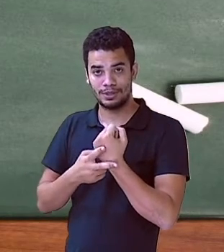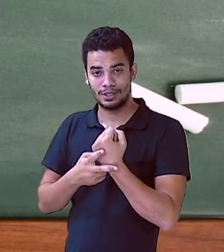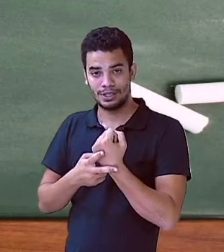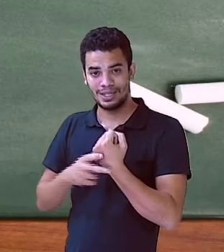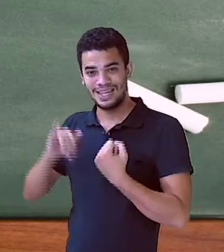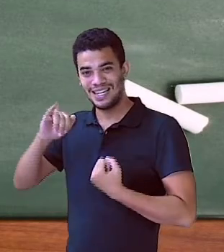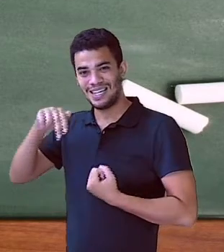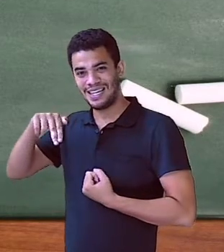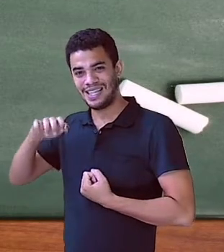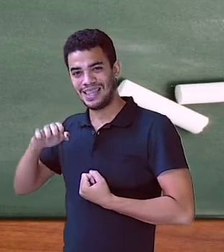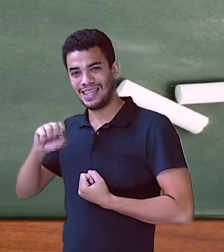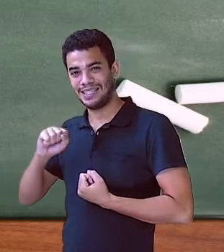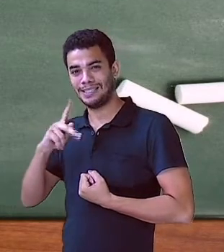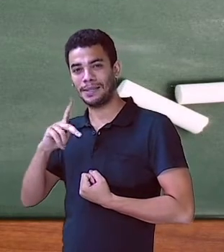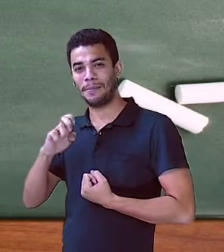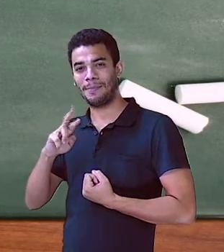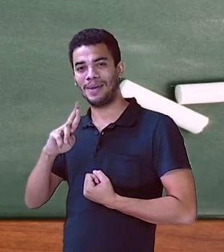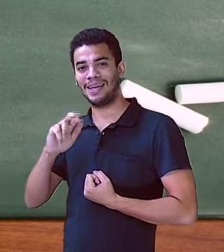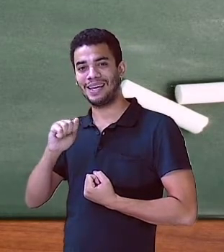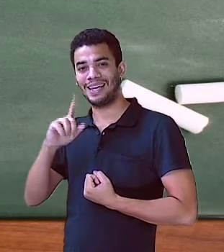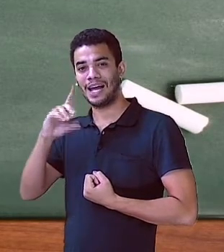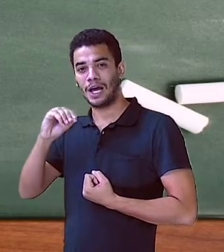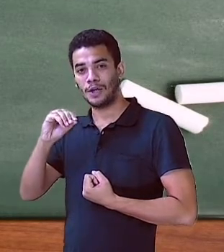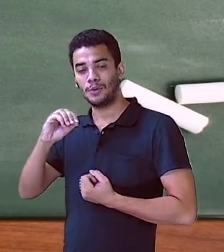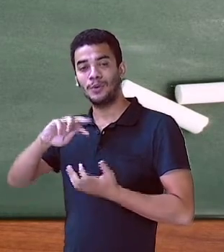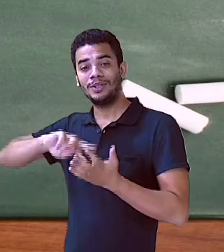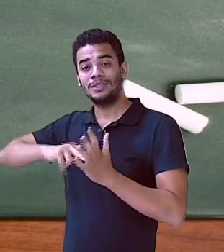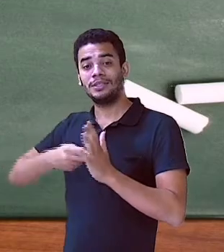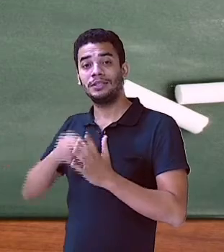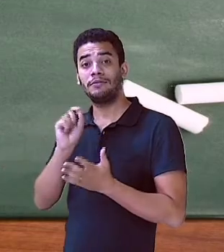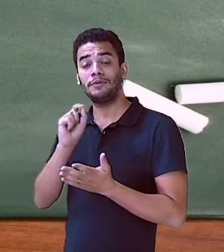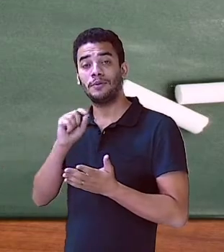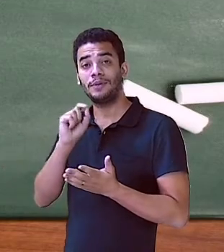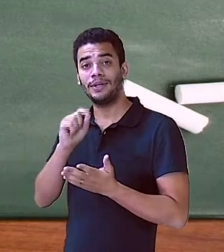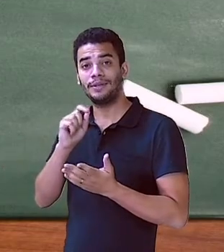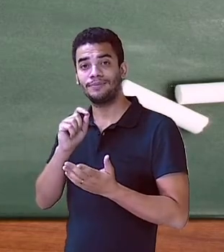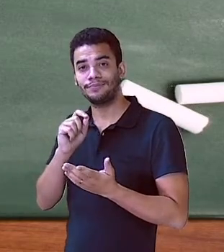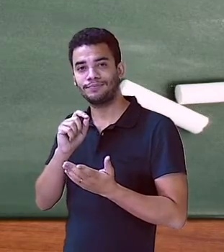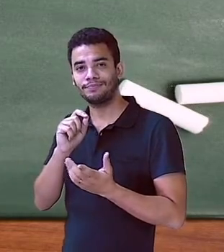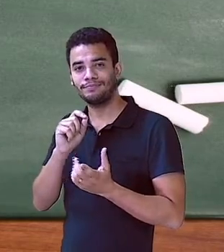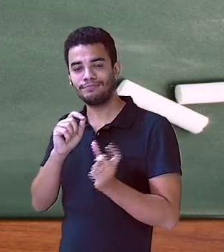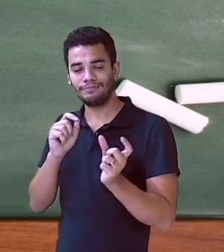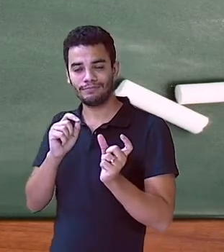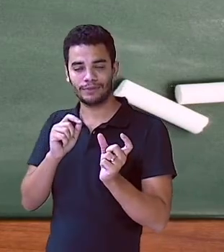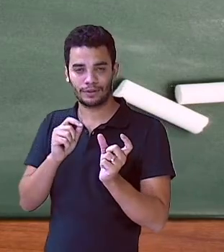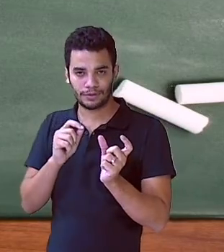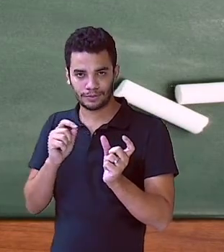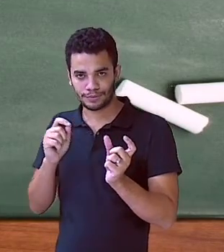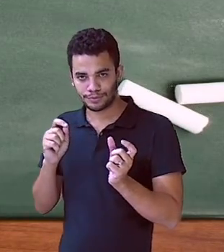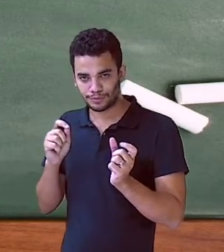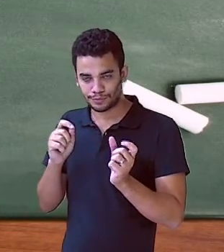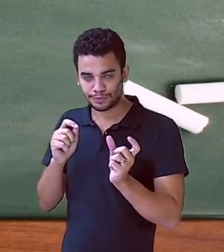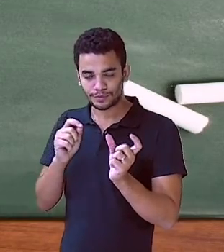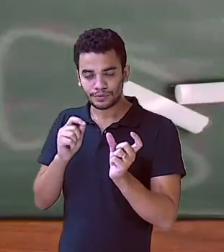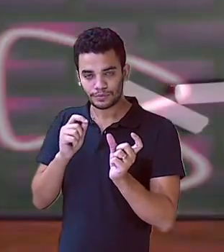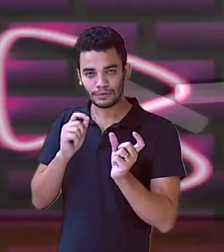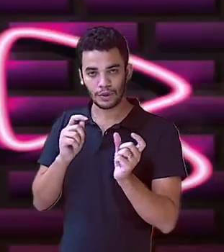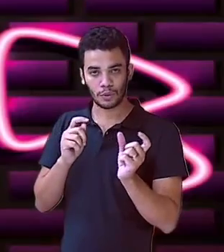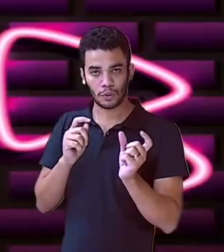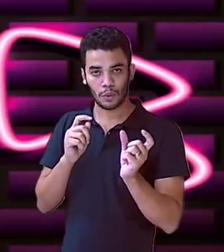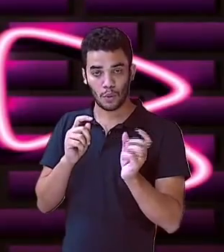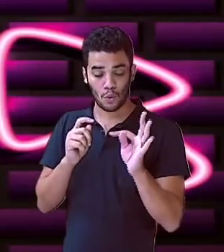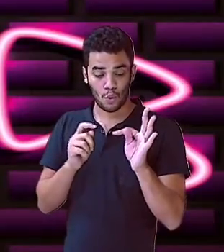Bem, agora vamos para o momento aqui de praticar, não é mesmo? É, demos